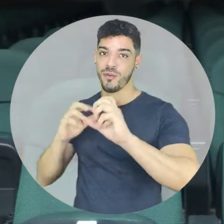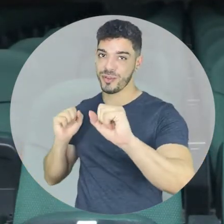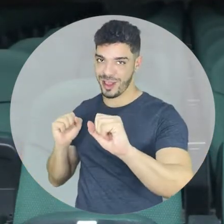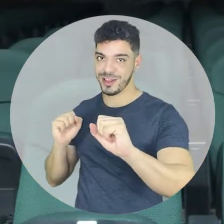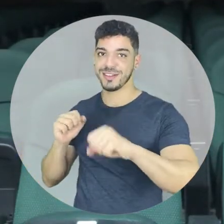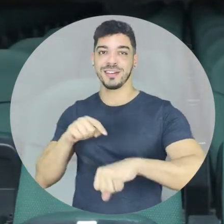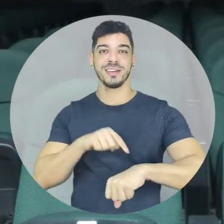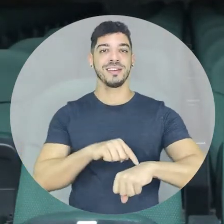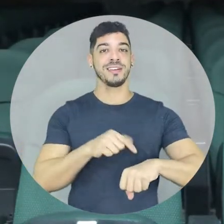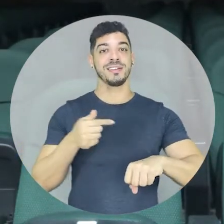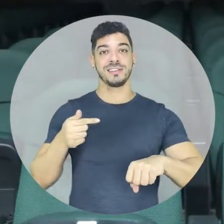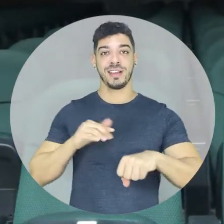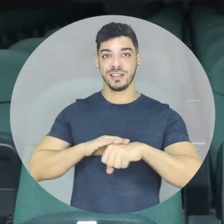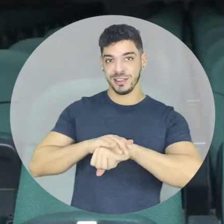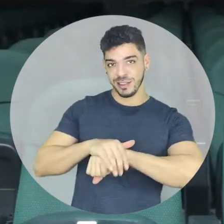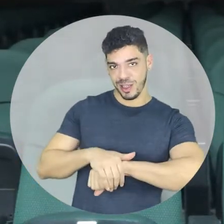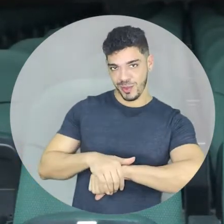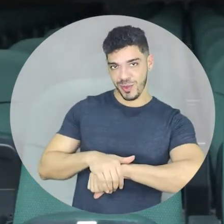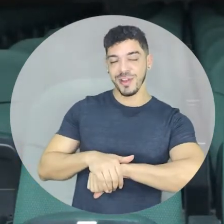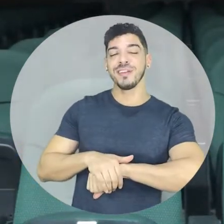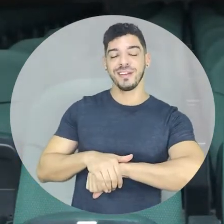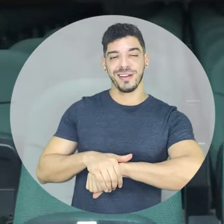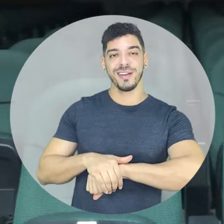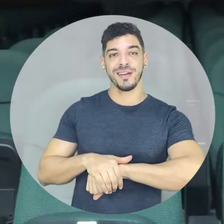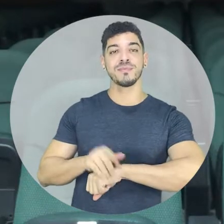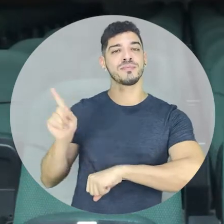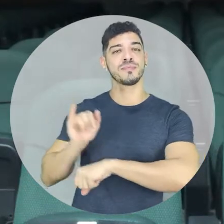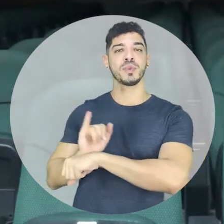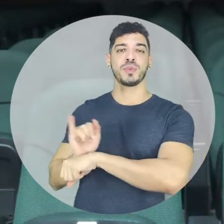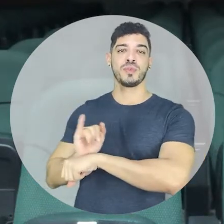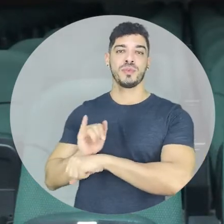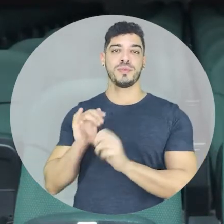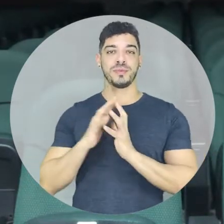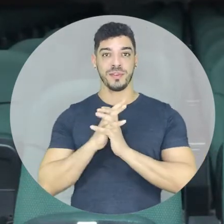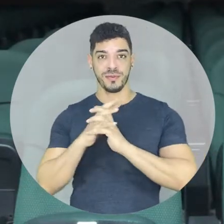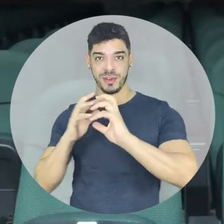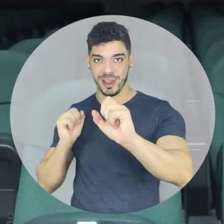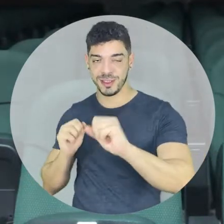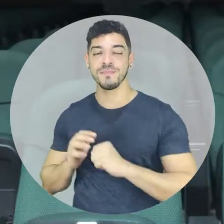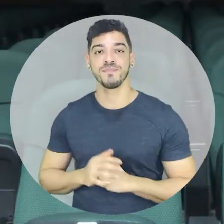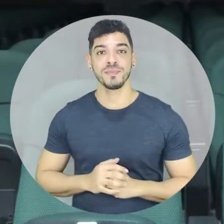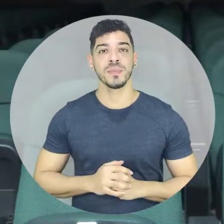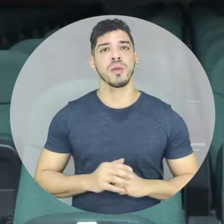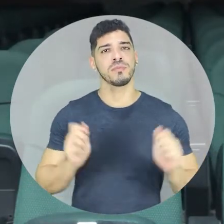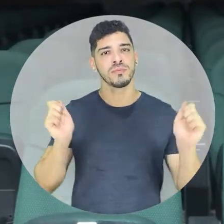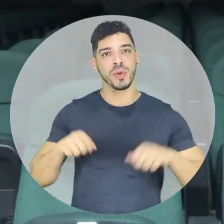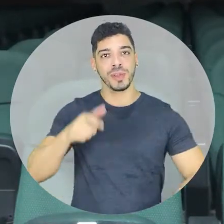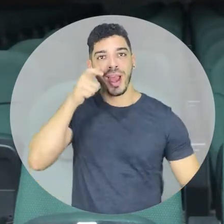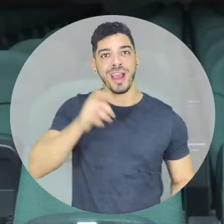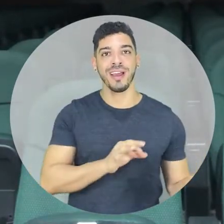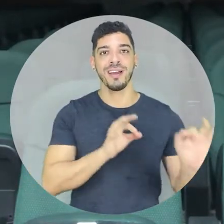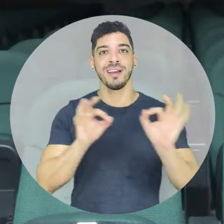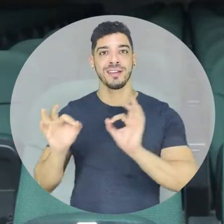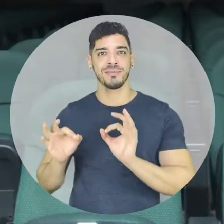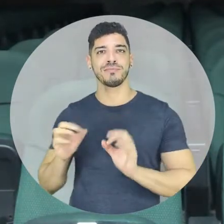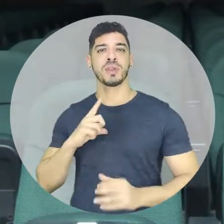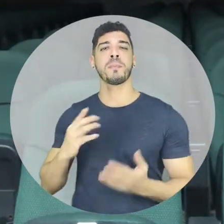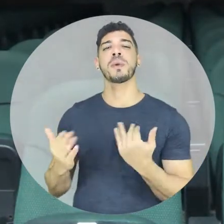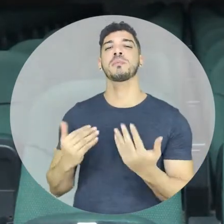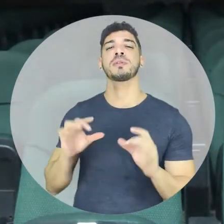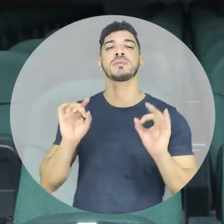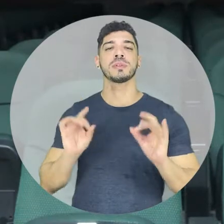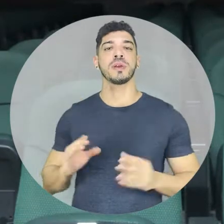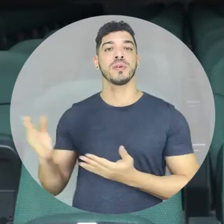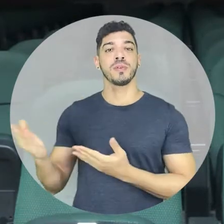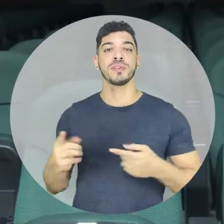edição do Painel Funesc. A partir das 7 da noite, no canal da Funesc no YouTube, ao vivo. O Bate-Papo vai contar